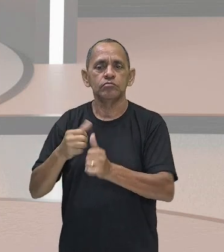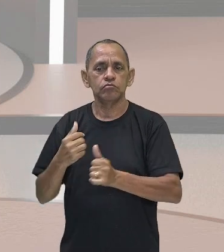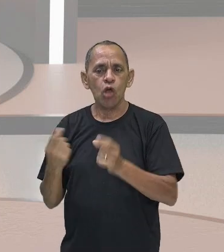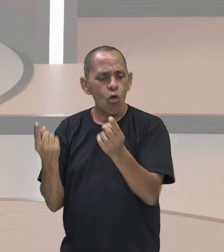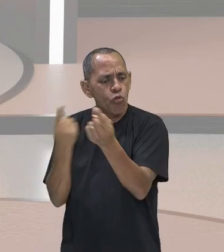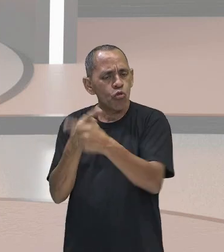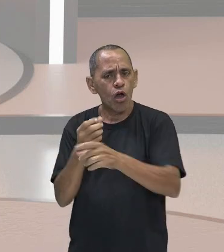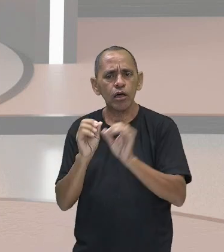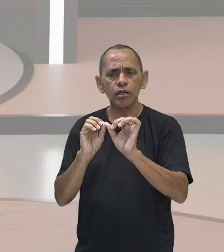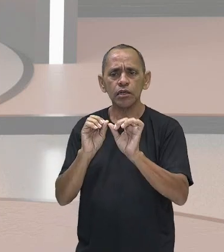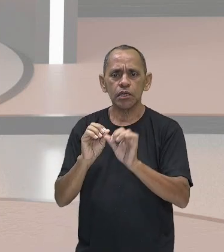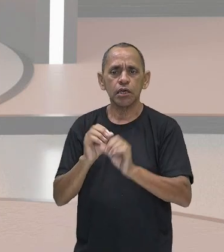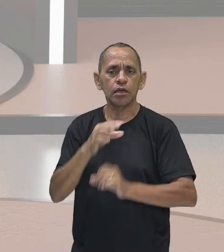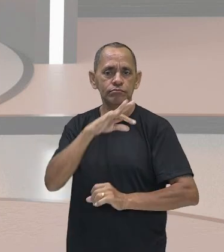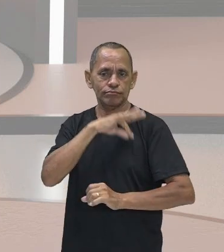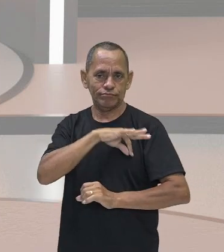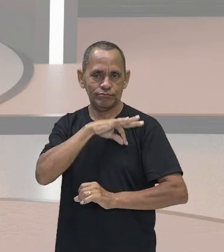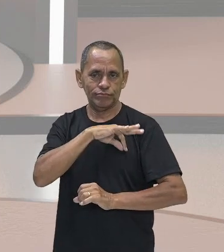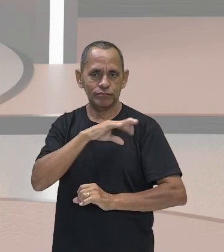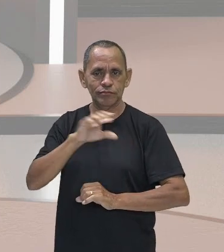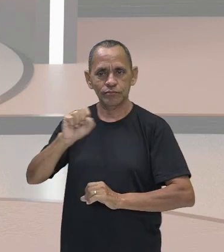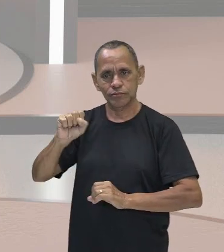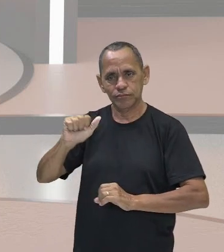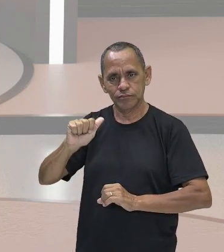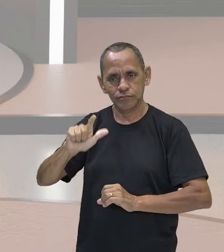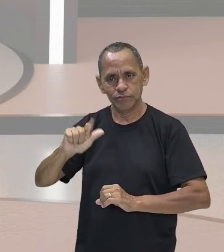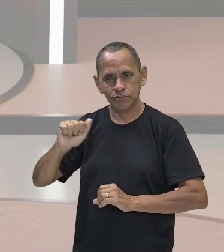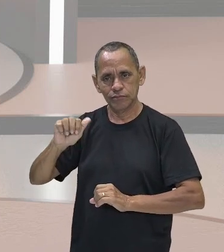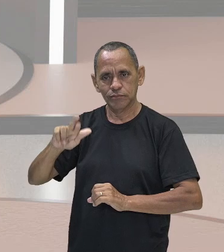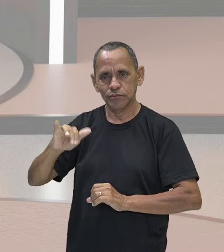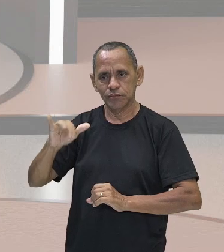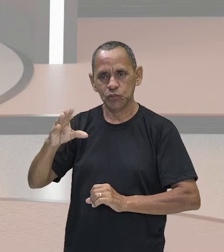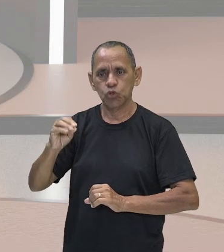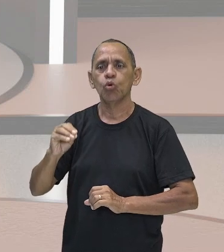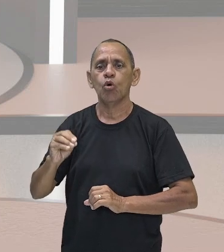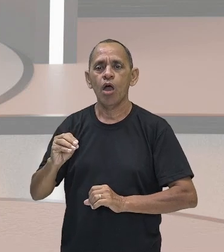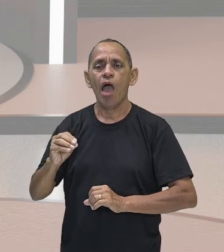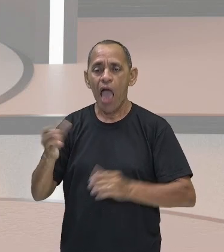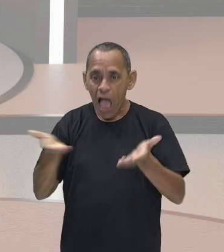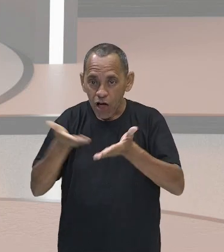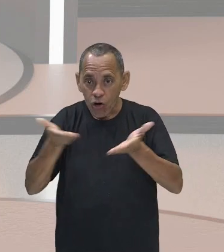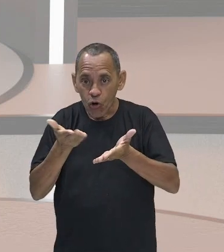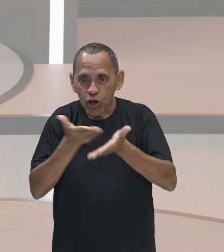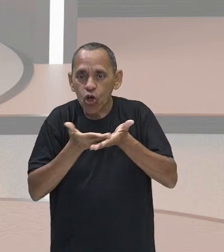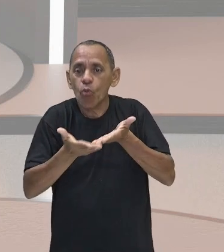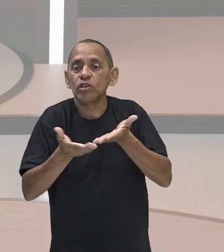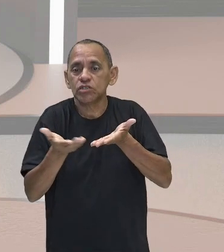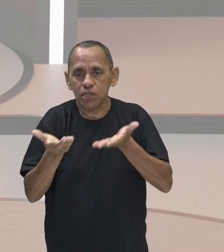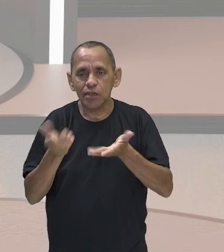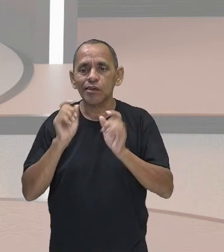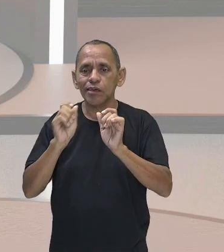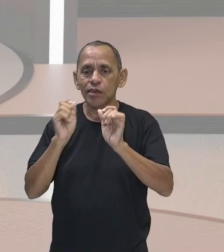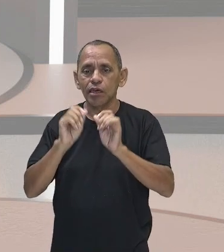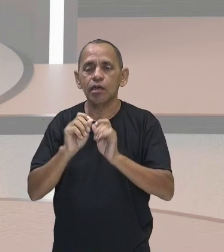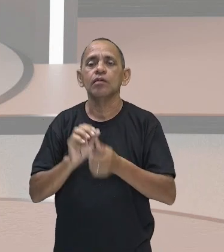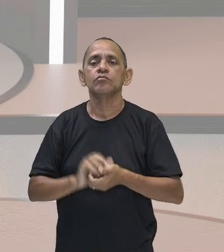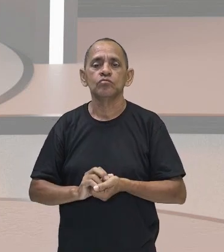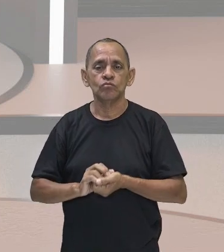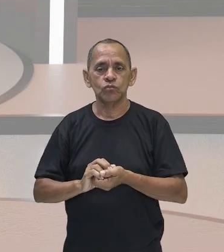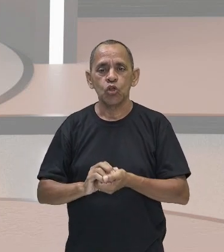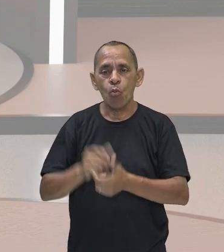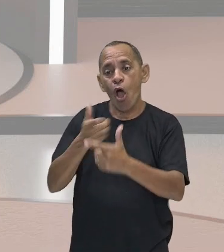entenderam, gente? A gente está vendo que, nesse momento, começa o que seria uma divisão social do trabalho